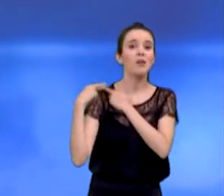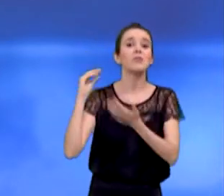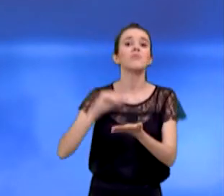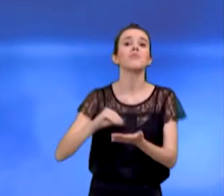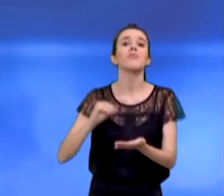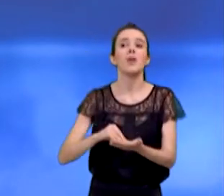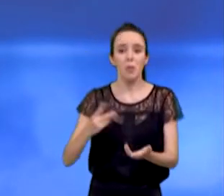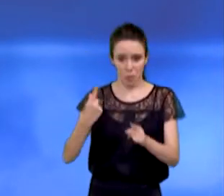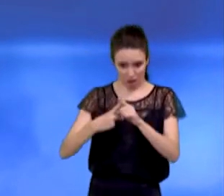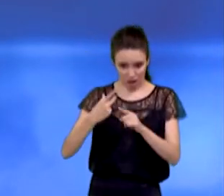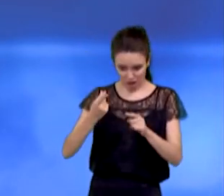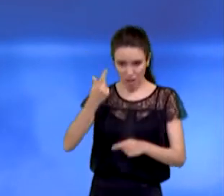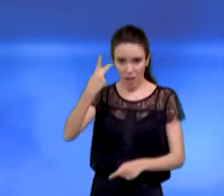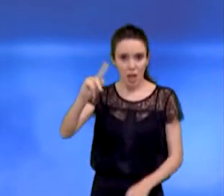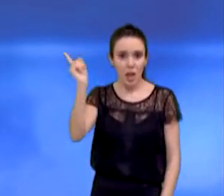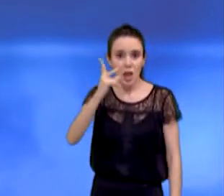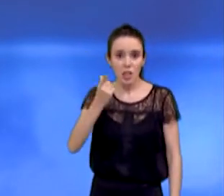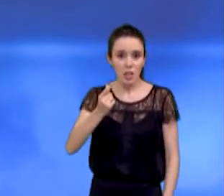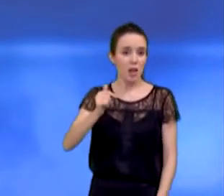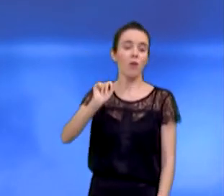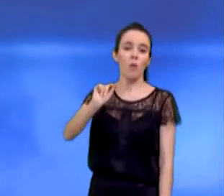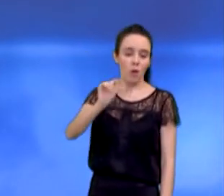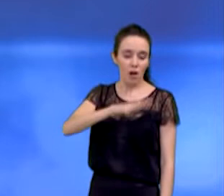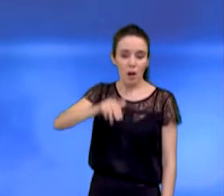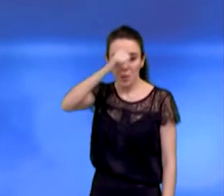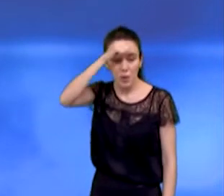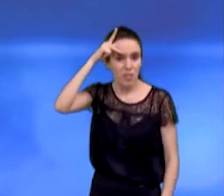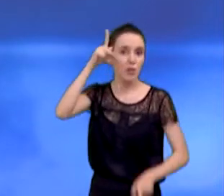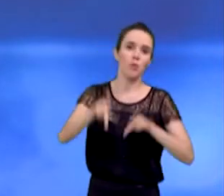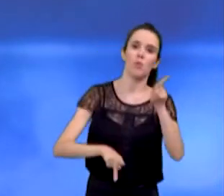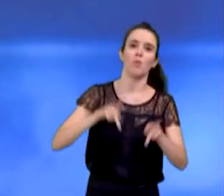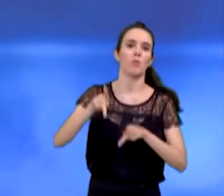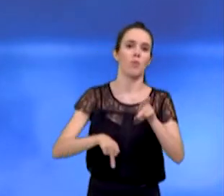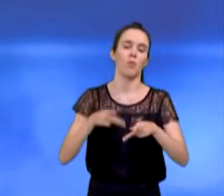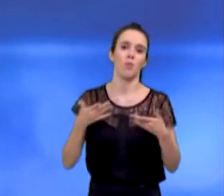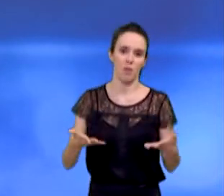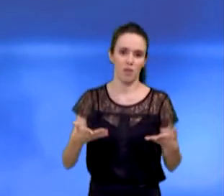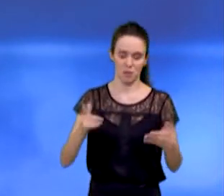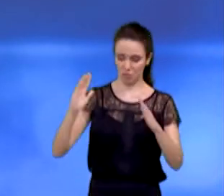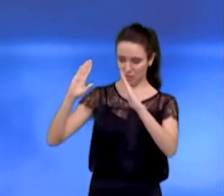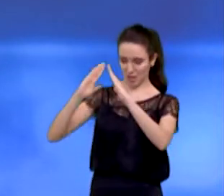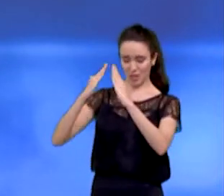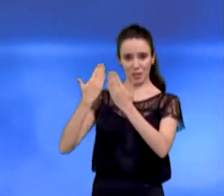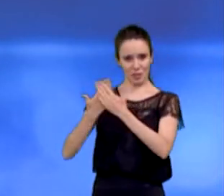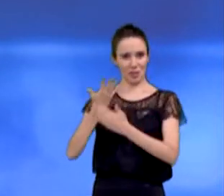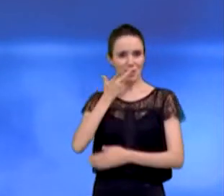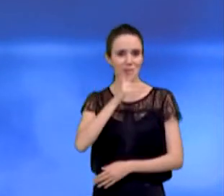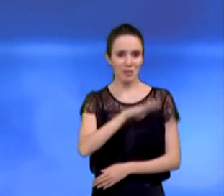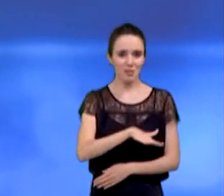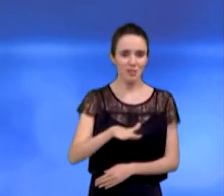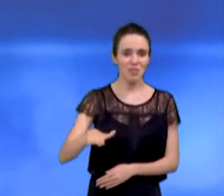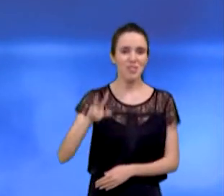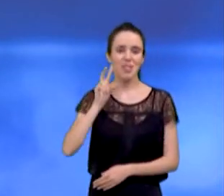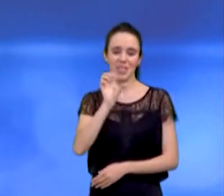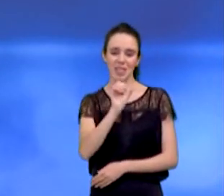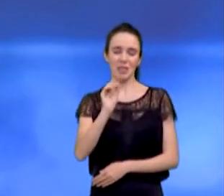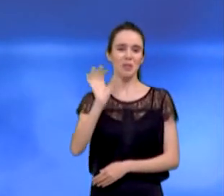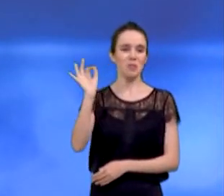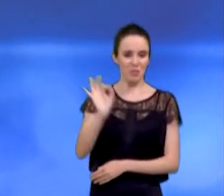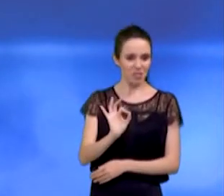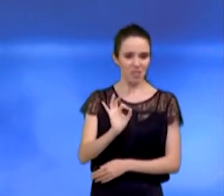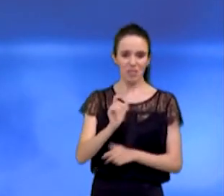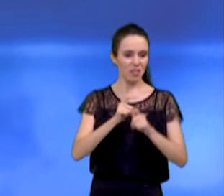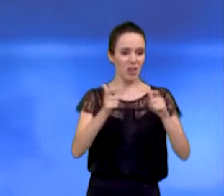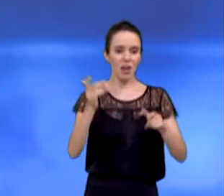com o dinheiro público e com as pessoas. Nós vemos que as creches, 60% delas são parciais, não